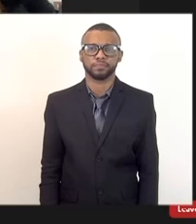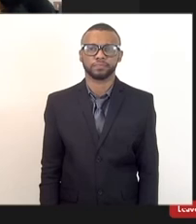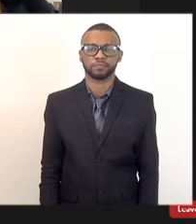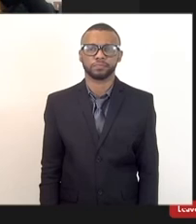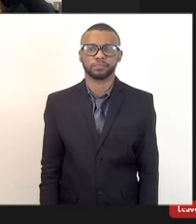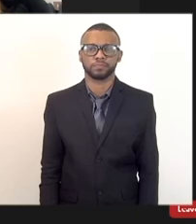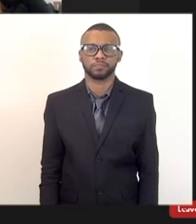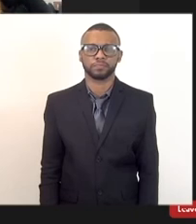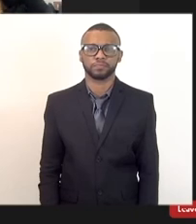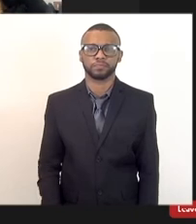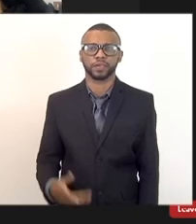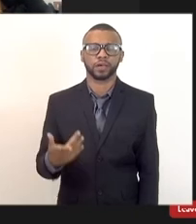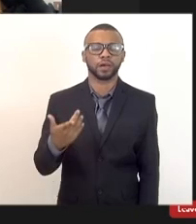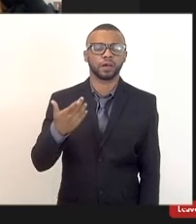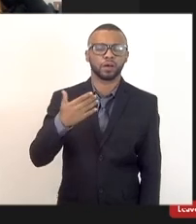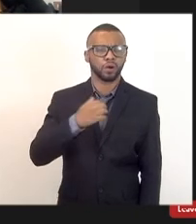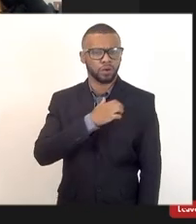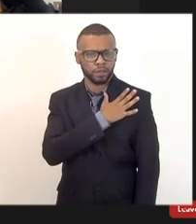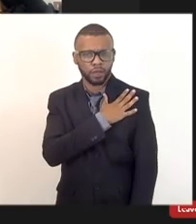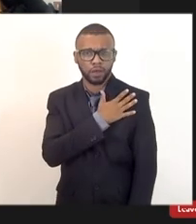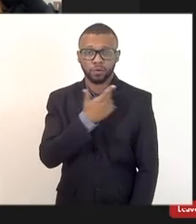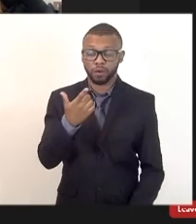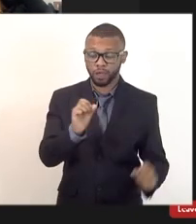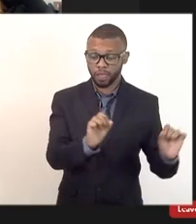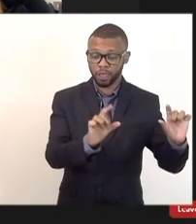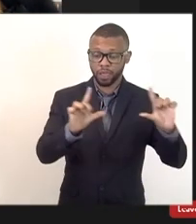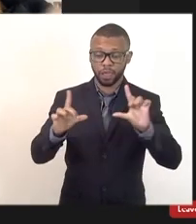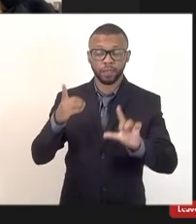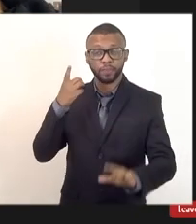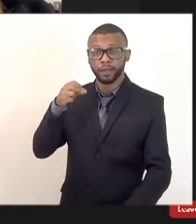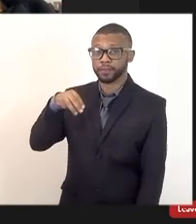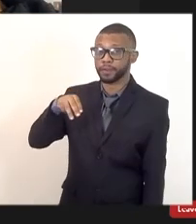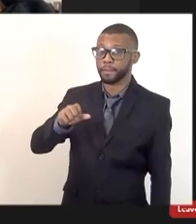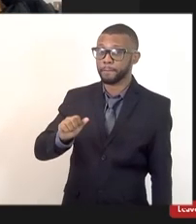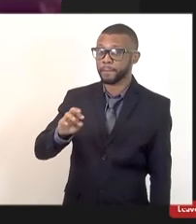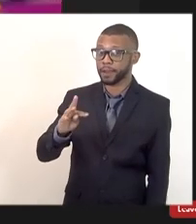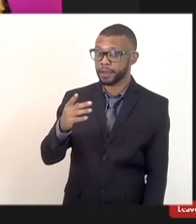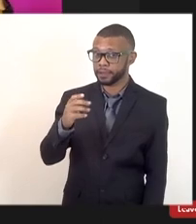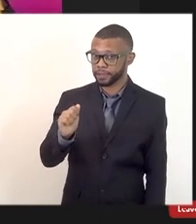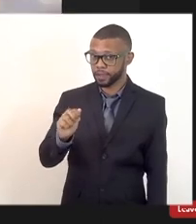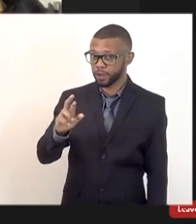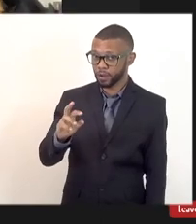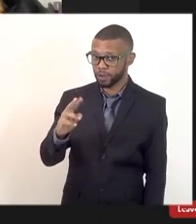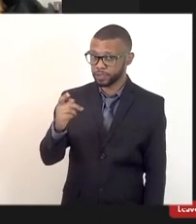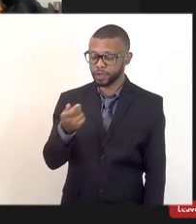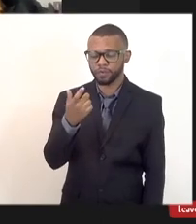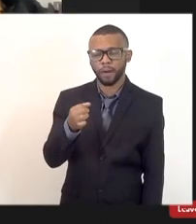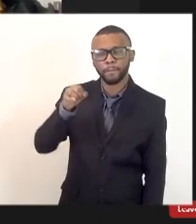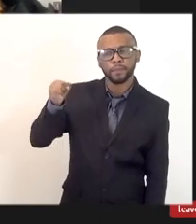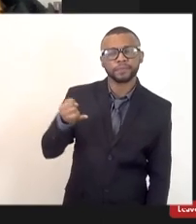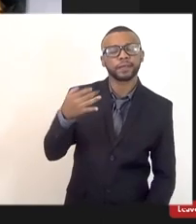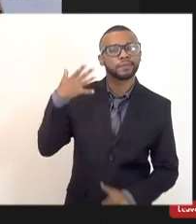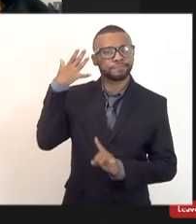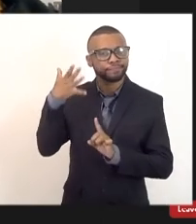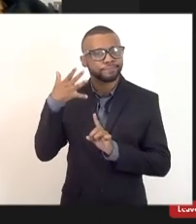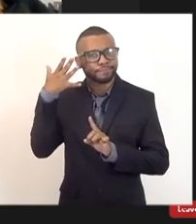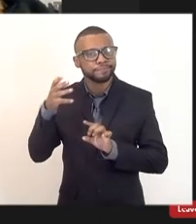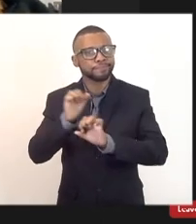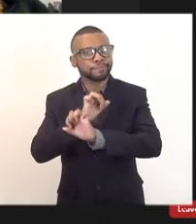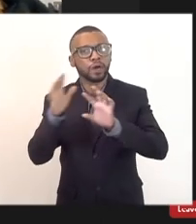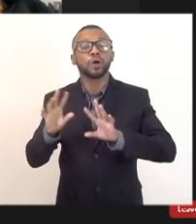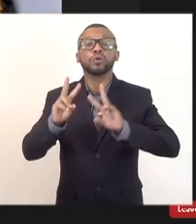Coronel, a deputada Marta Rocha pediu a palavra, eu vou pegar um gancho na fala esclarecedora de vossa excelência, em relação aos